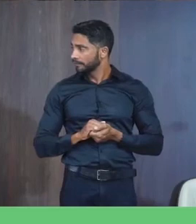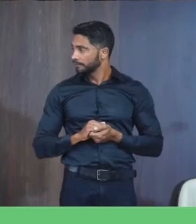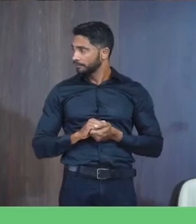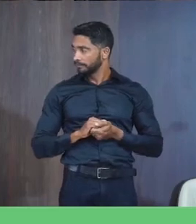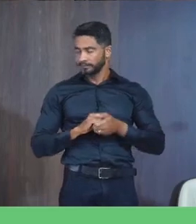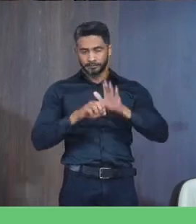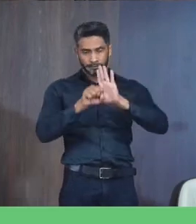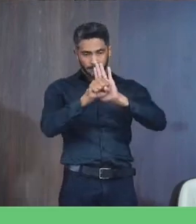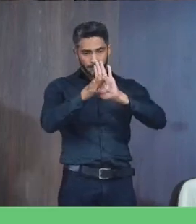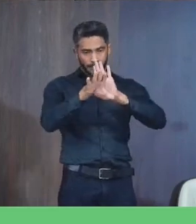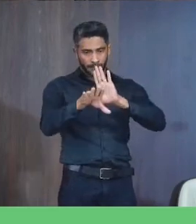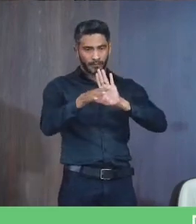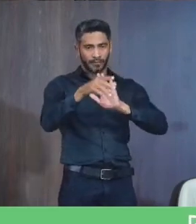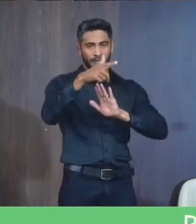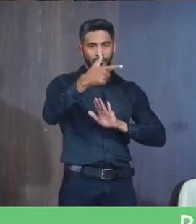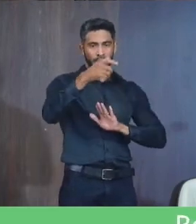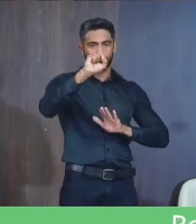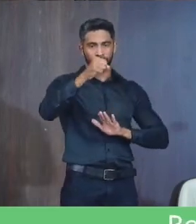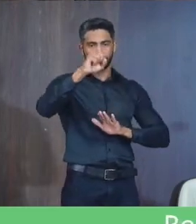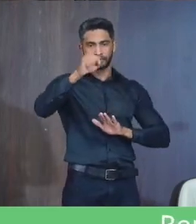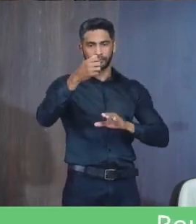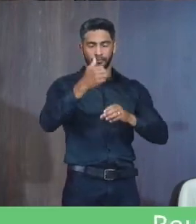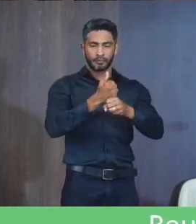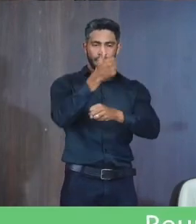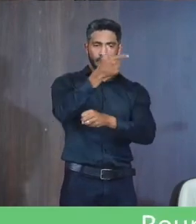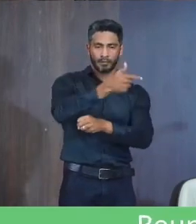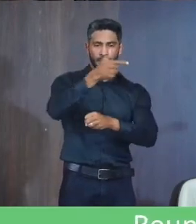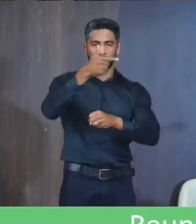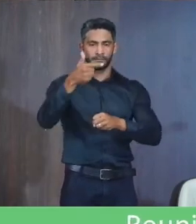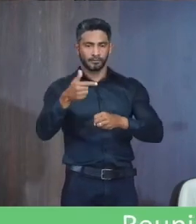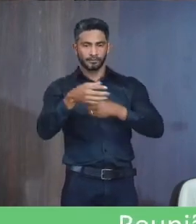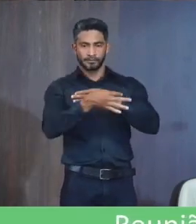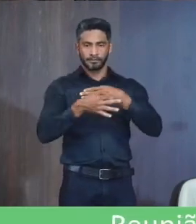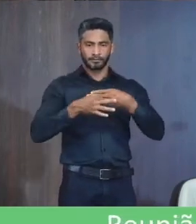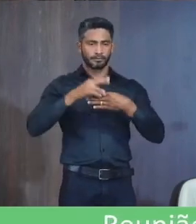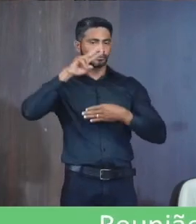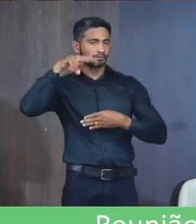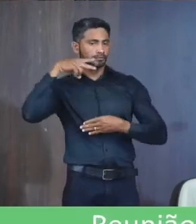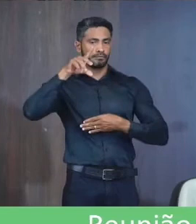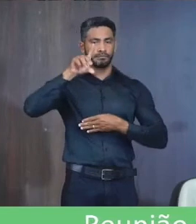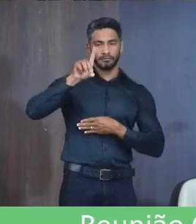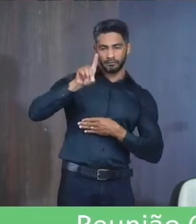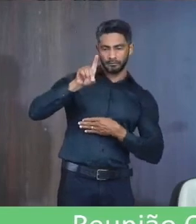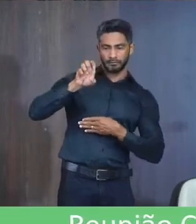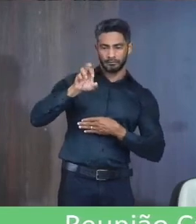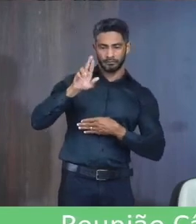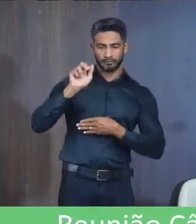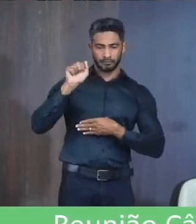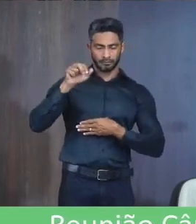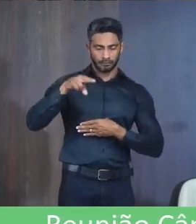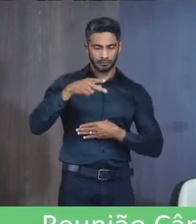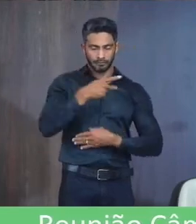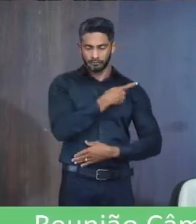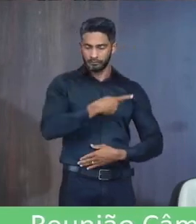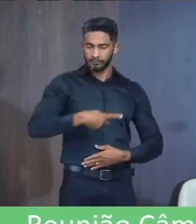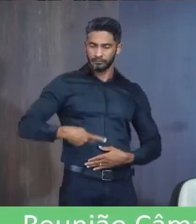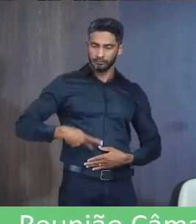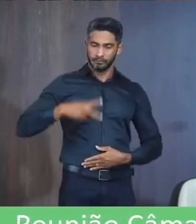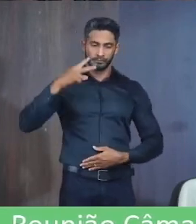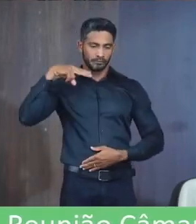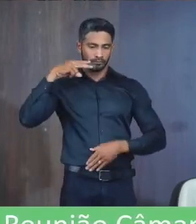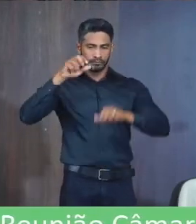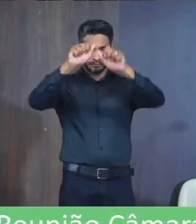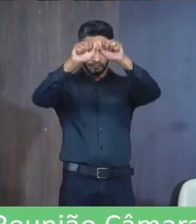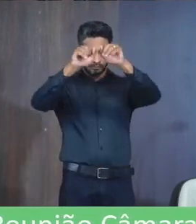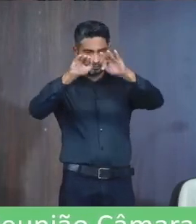Indicação Necessidade 288 2022 Autoria Vereador Derlan Miranda Excelentíssimo Senhor Presidente O vereador Que